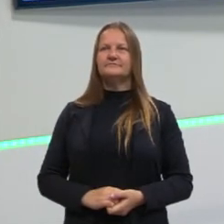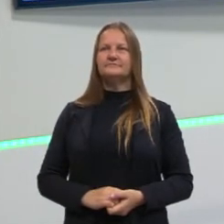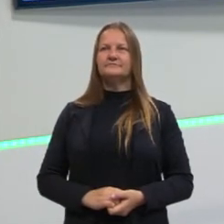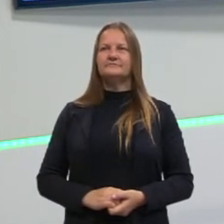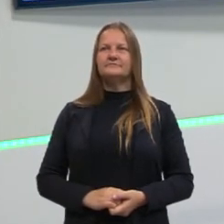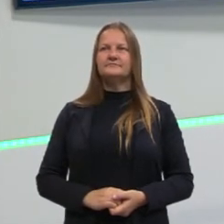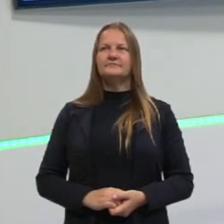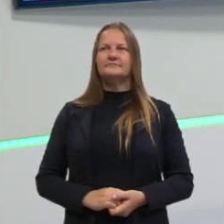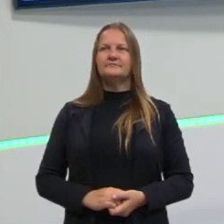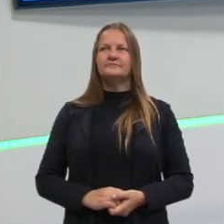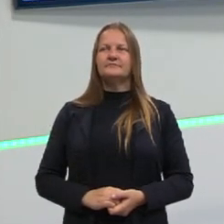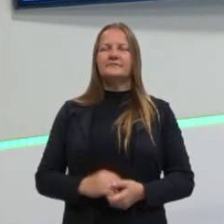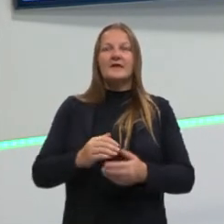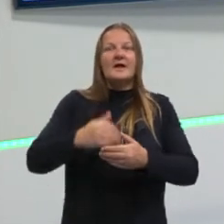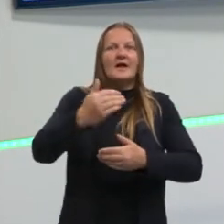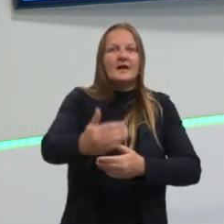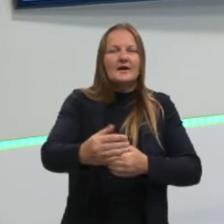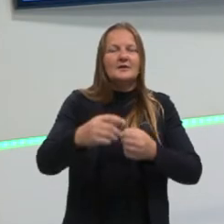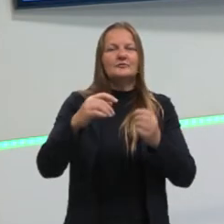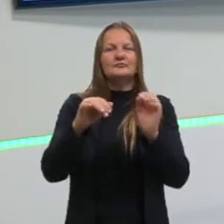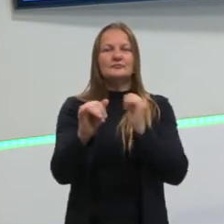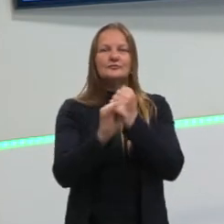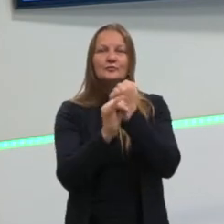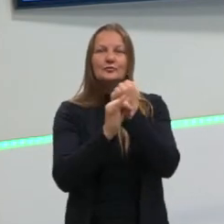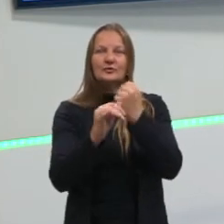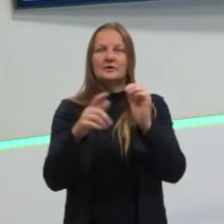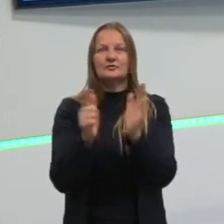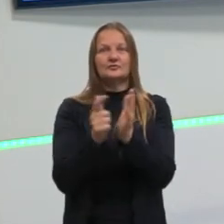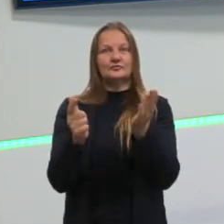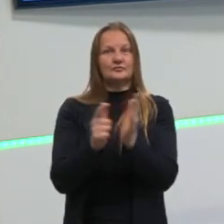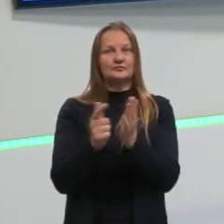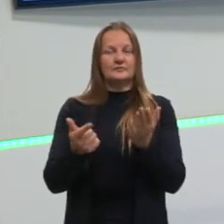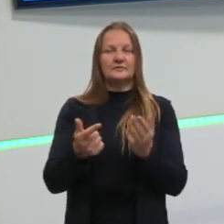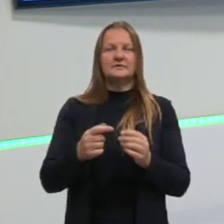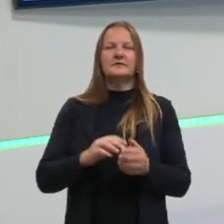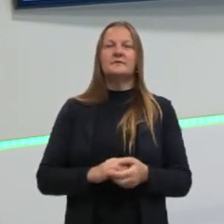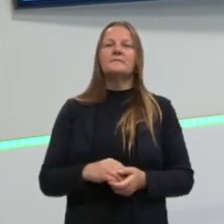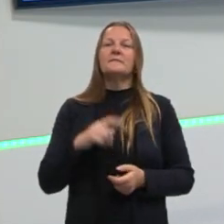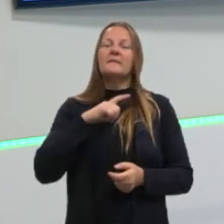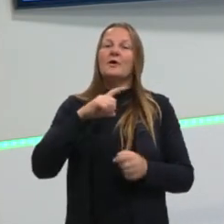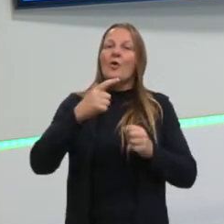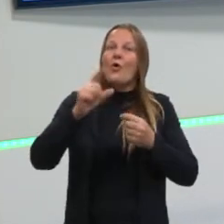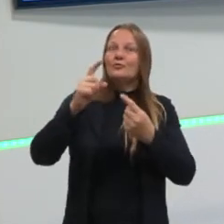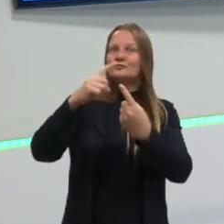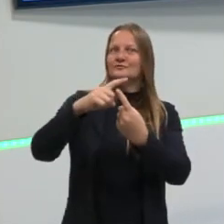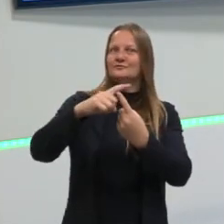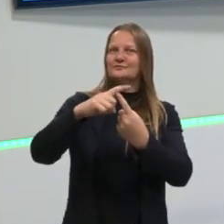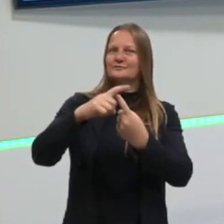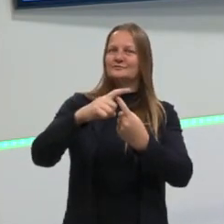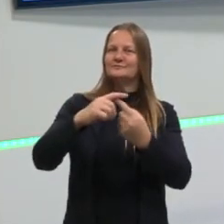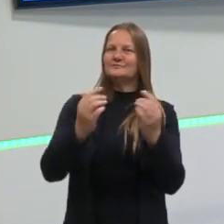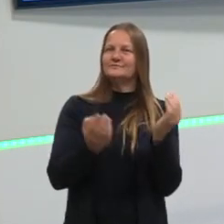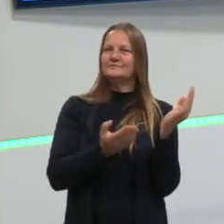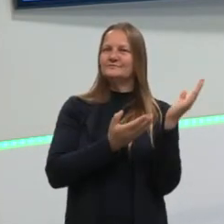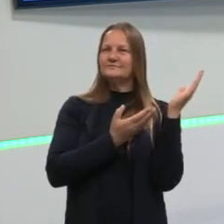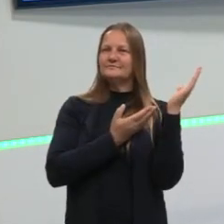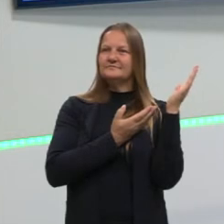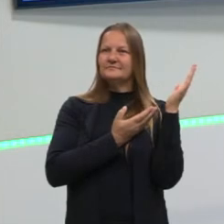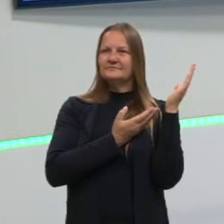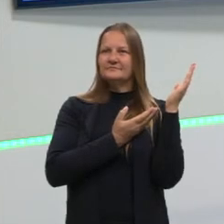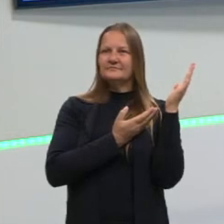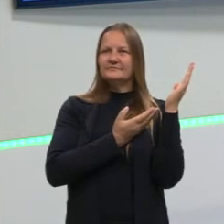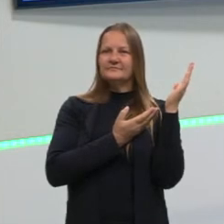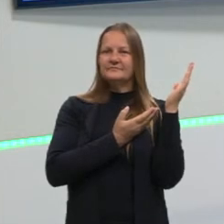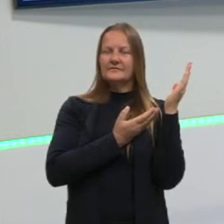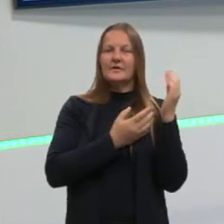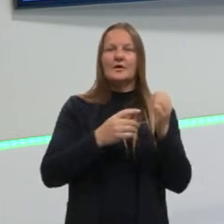E além aí das nossas crônicas jornalísticas, né? Que a gente passou, a gente tem um segundo tipo que a gente vai chamar de crônica